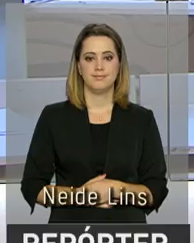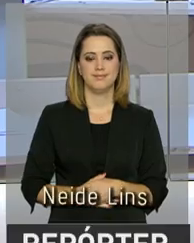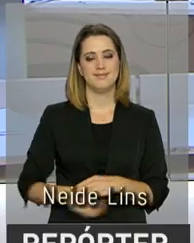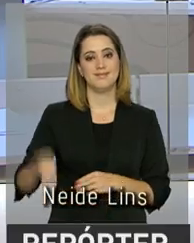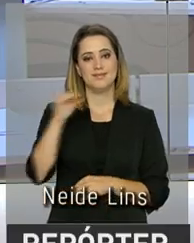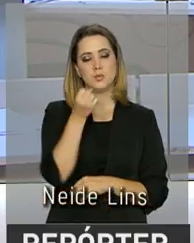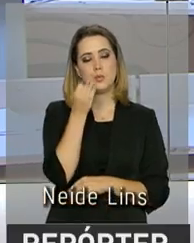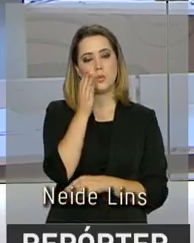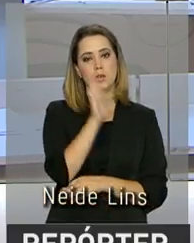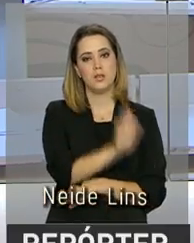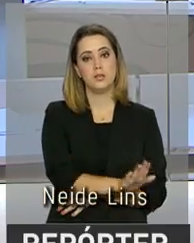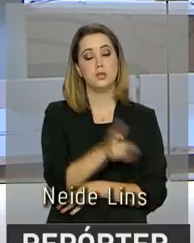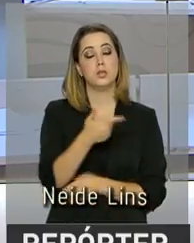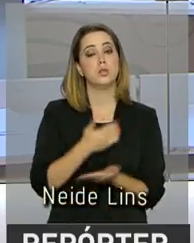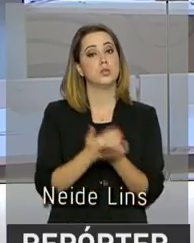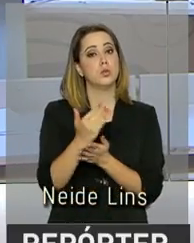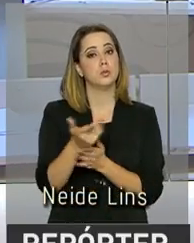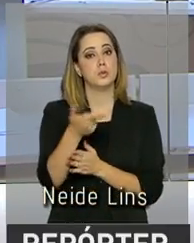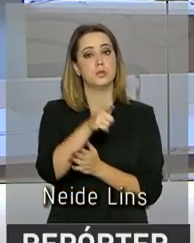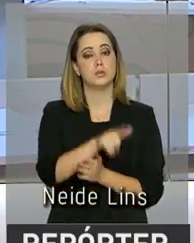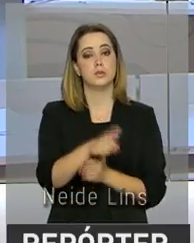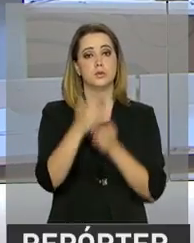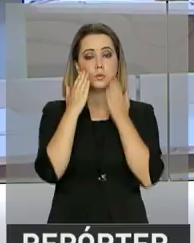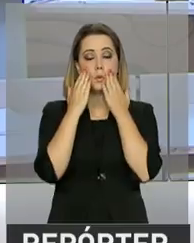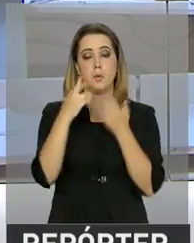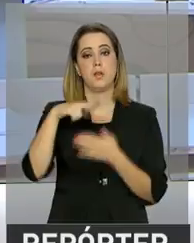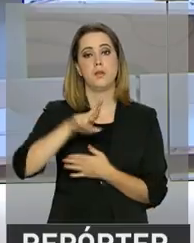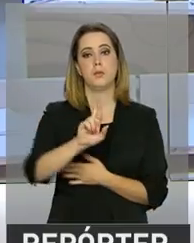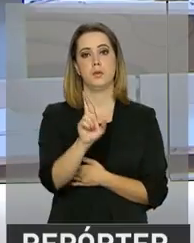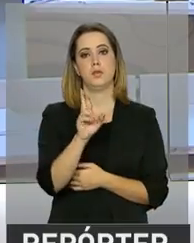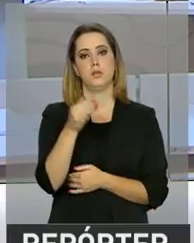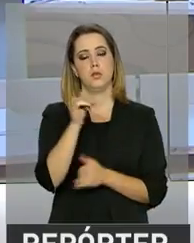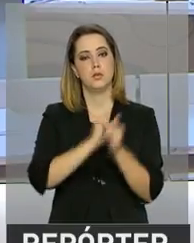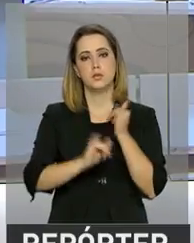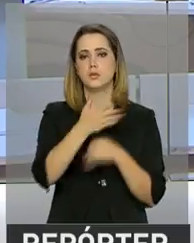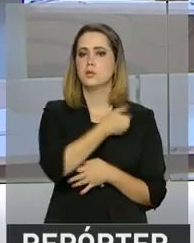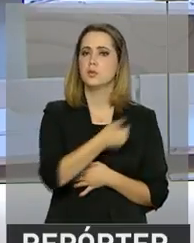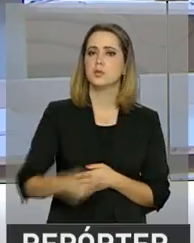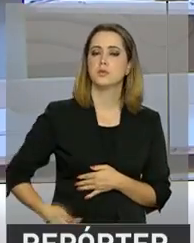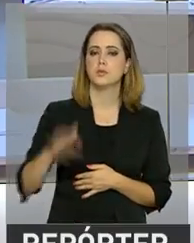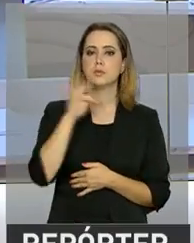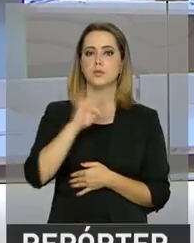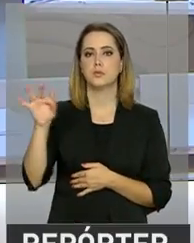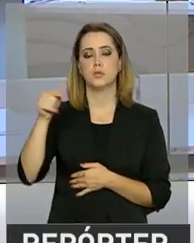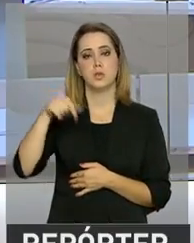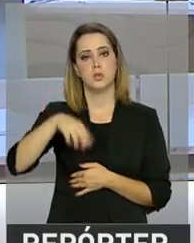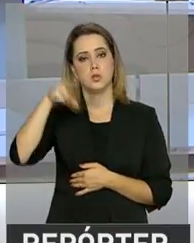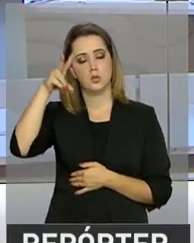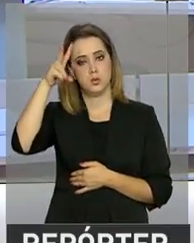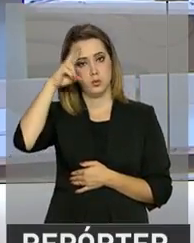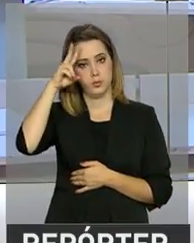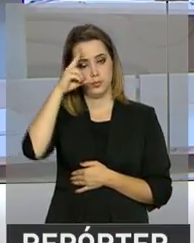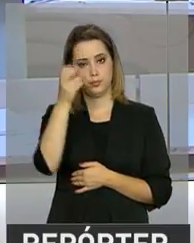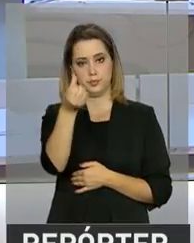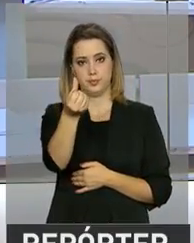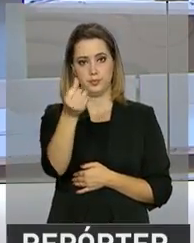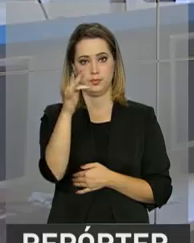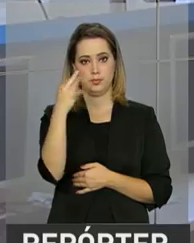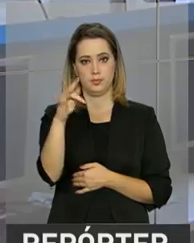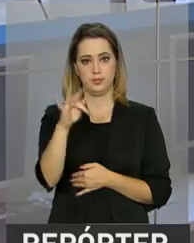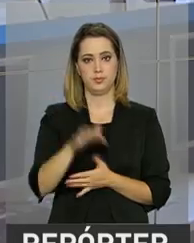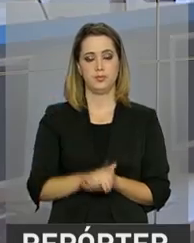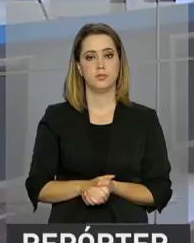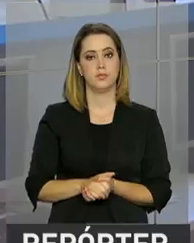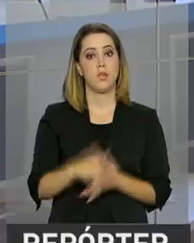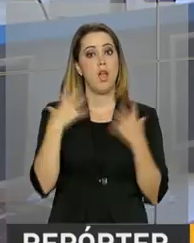Olá, boa tarde. Começa agora o repórter NBR com as notícias do governo federal desta segunda-feira, 6 de fevereiro.